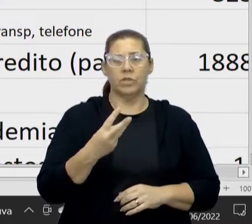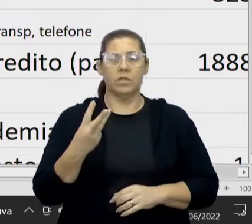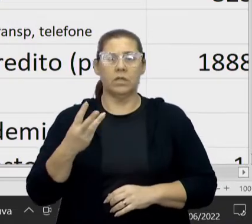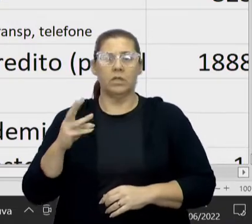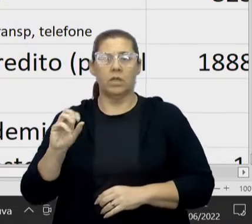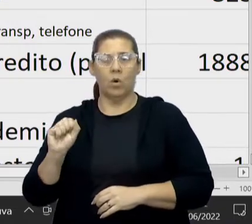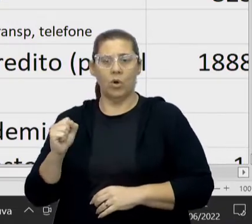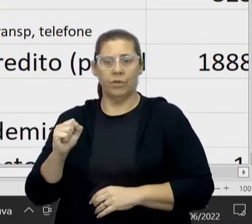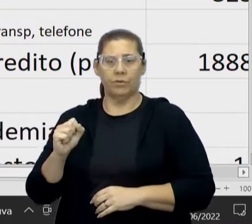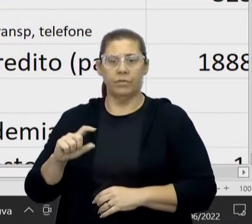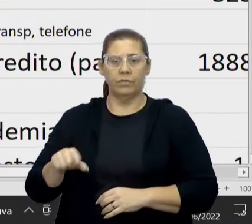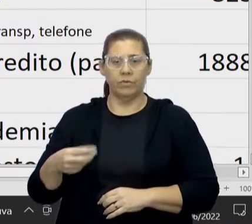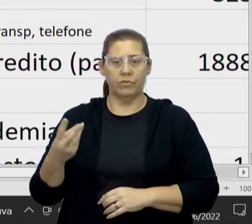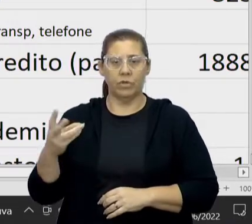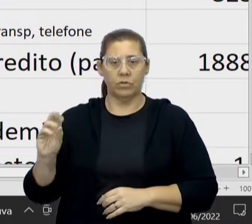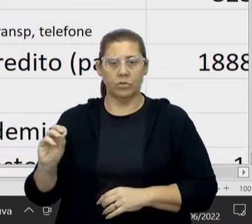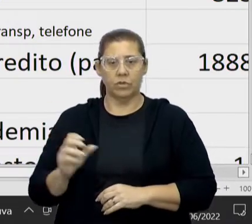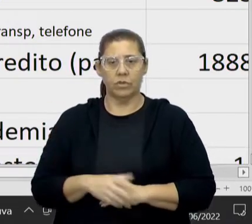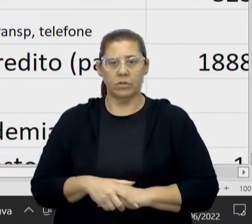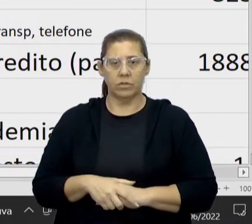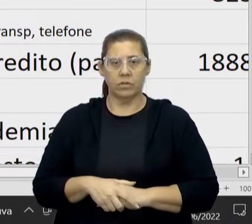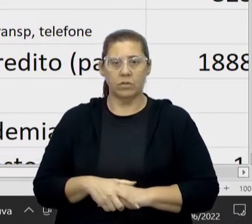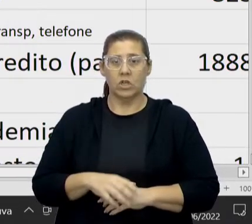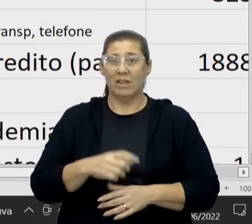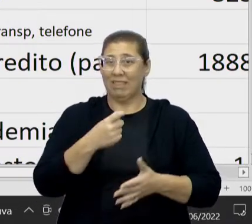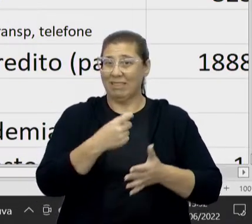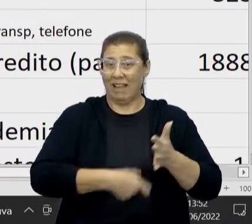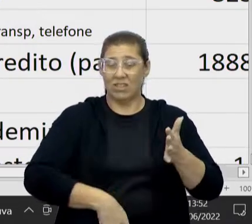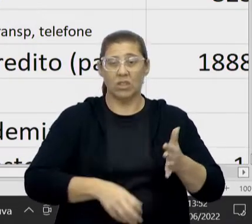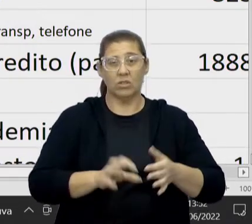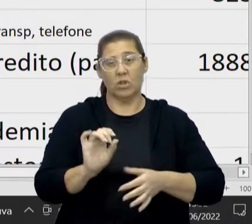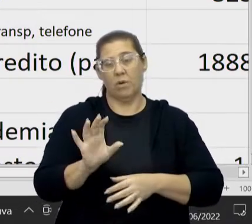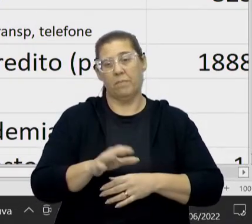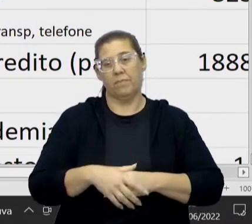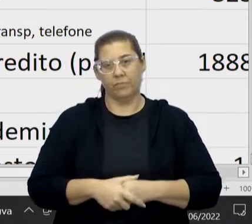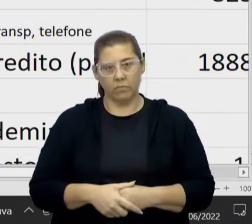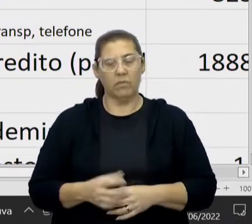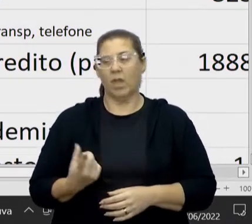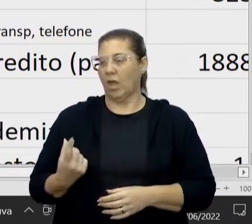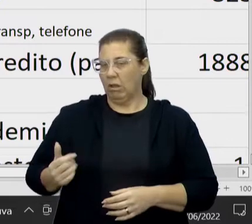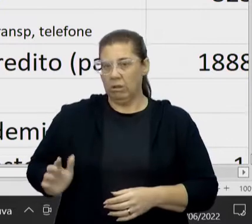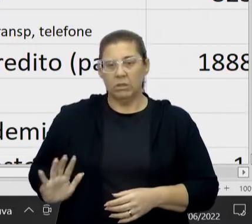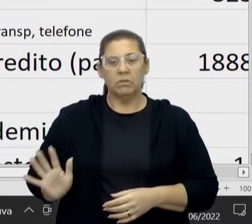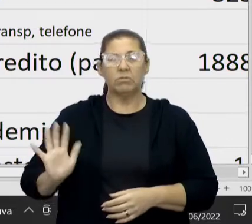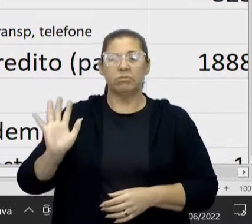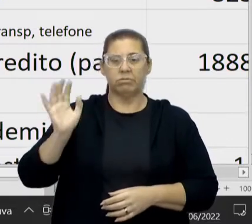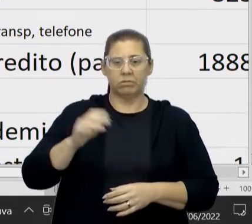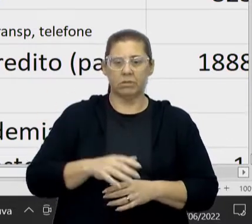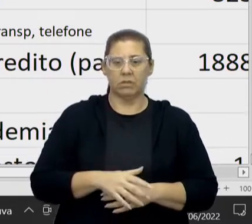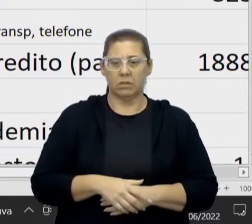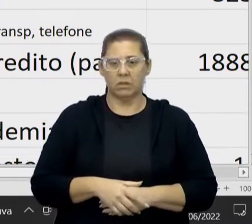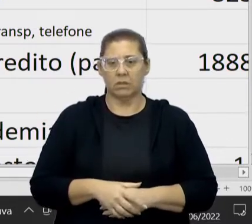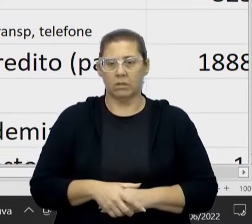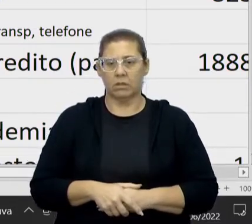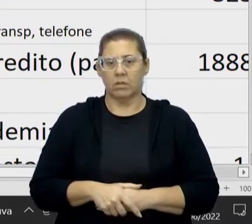2.238,20 só de taxa. É caro? Muito. Muito. Vamos lá então. E a